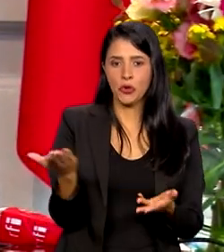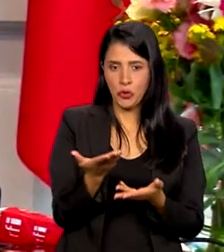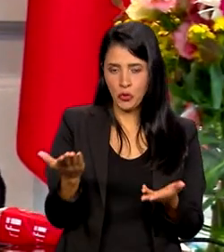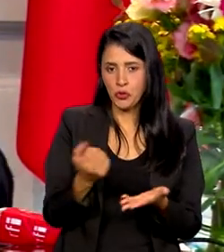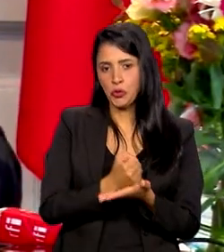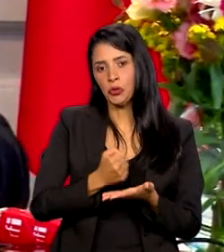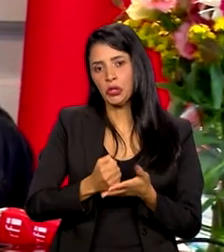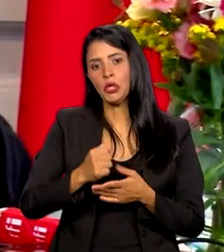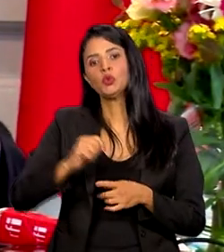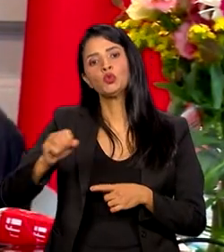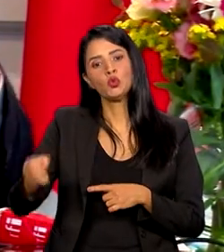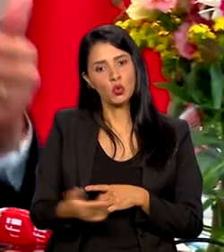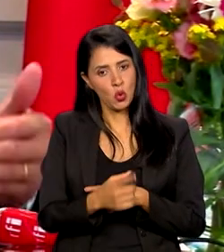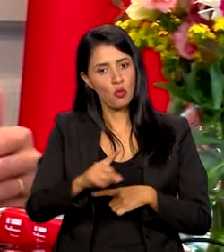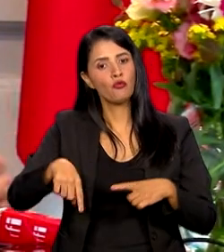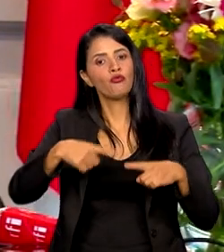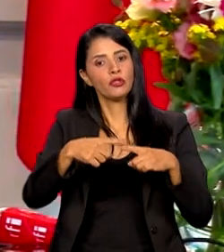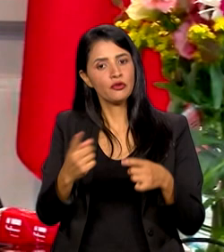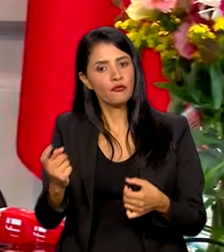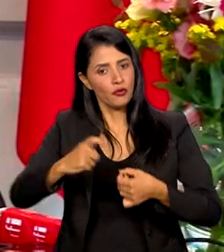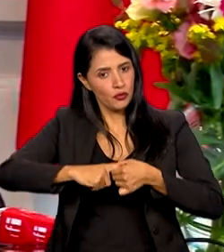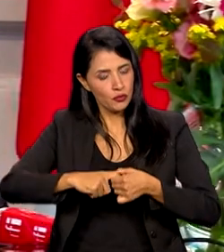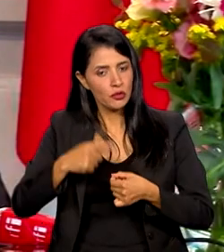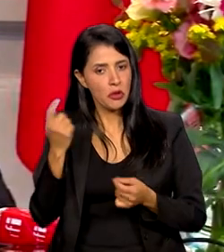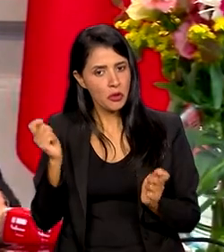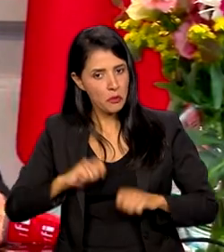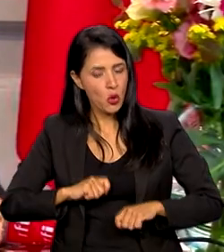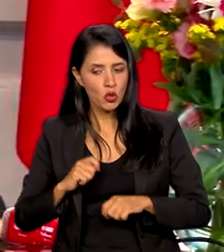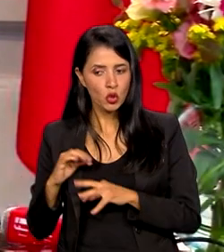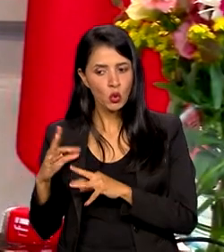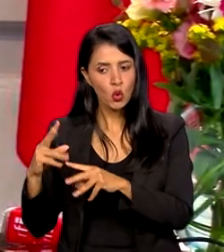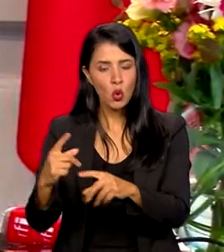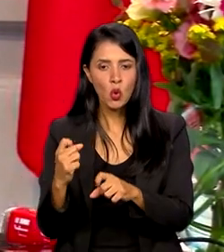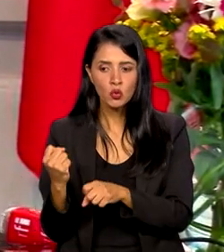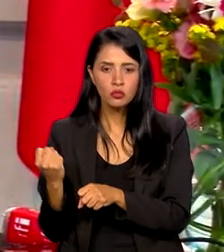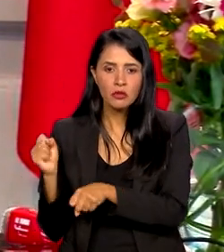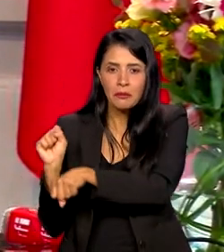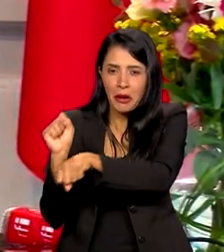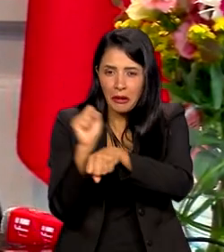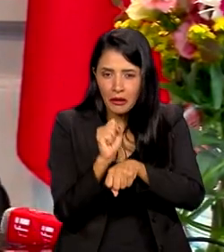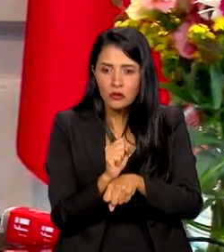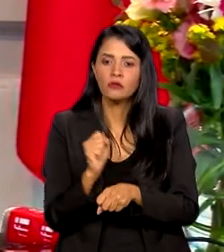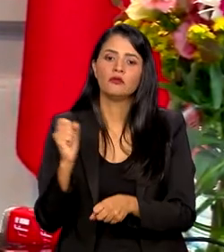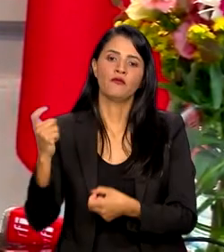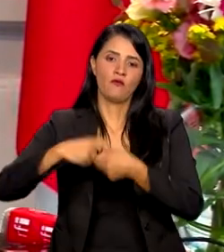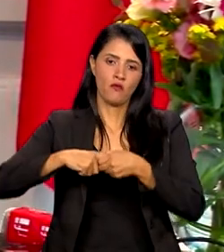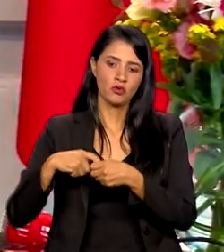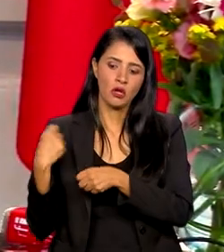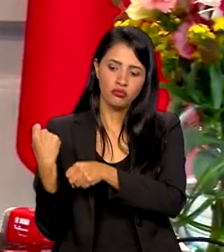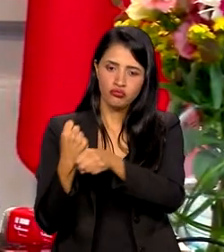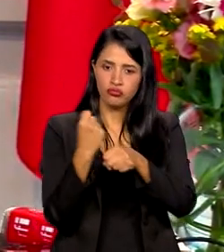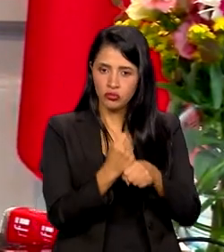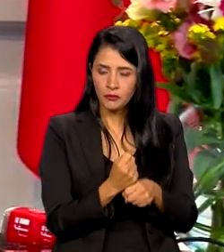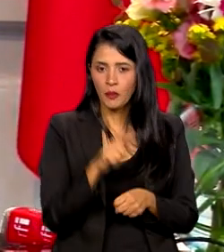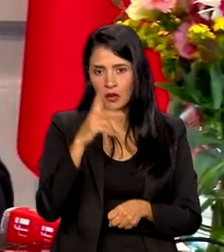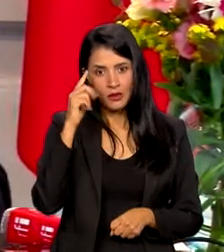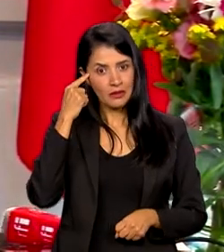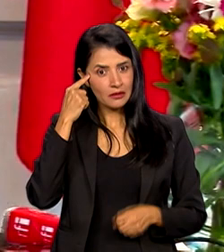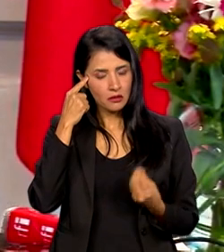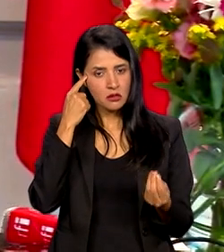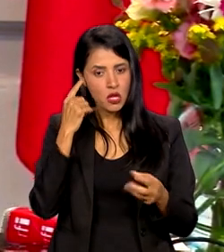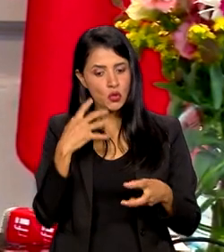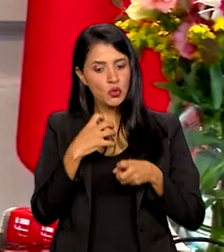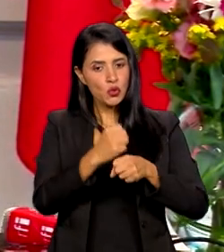contratos retomados, para que a gente possa concluir todas as obras que estão paradas. Se vocês terem uma ideia, só de creche são 1